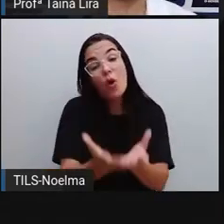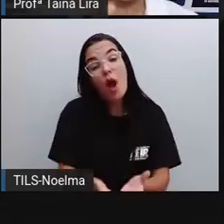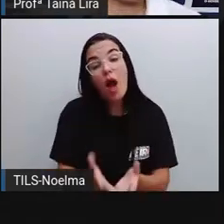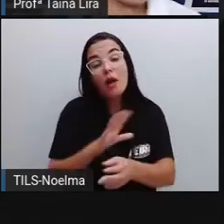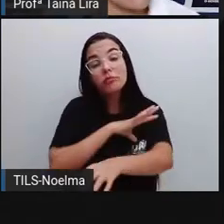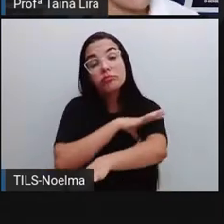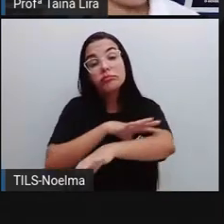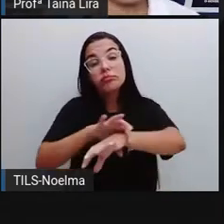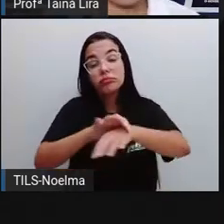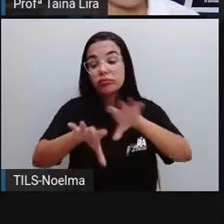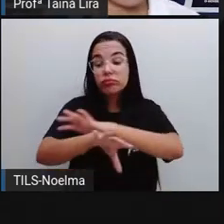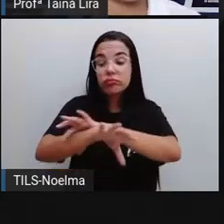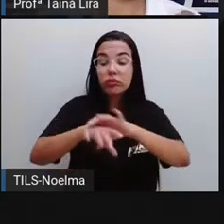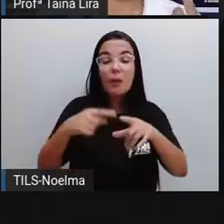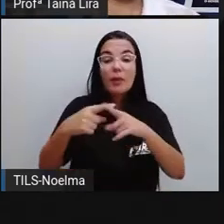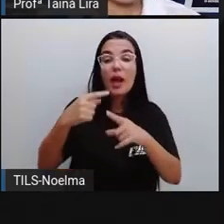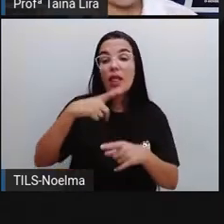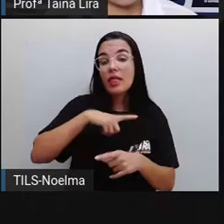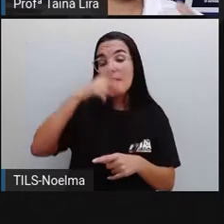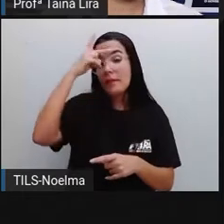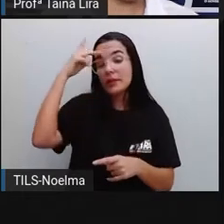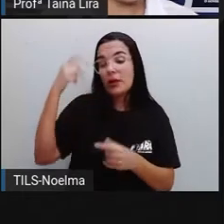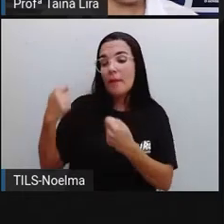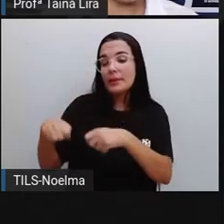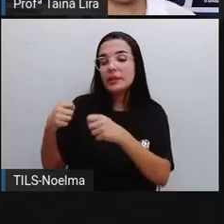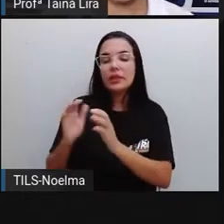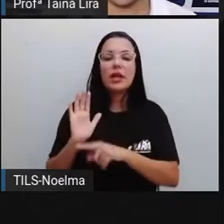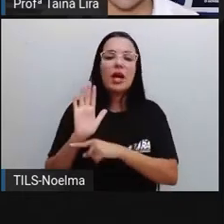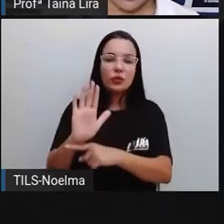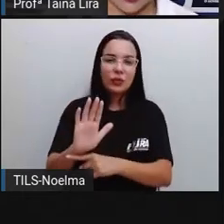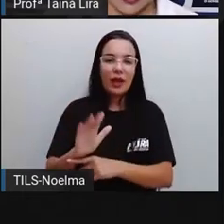que está ali precisando da nossa ajuda, certo?